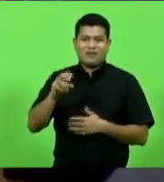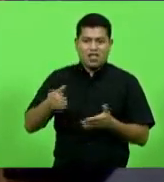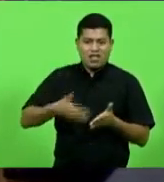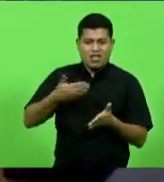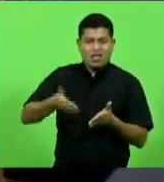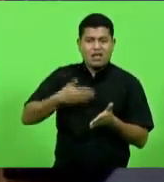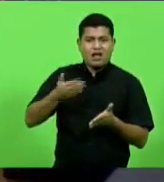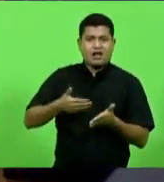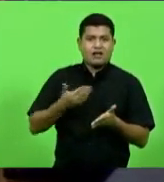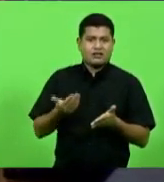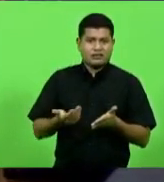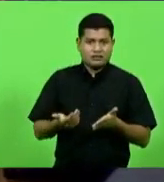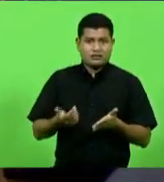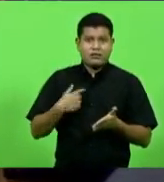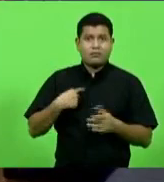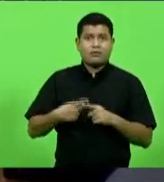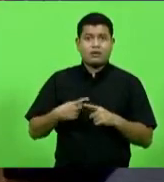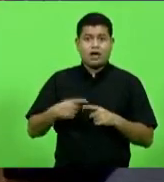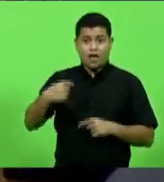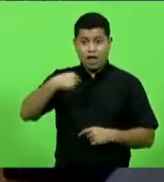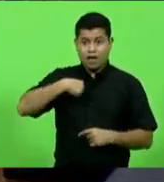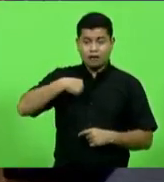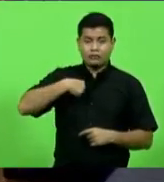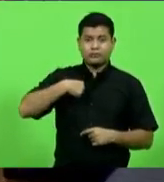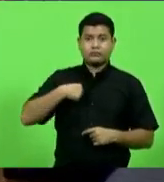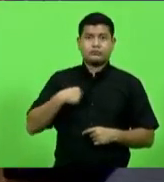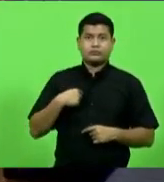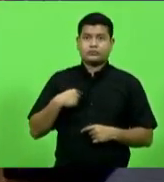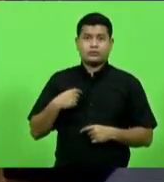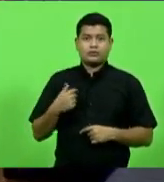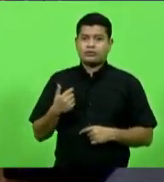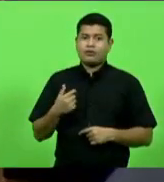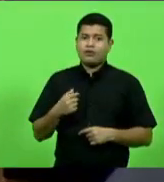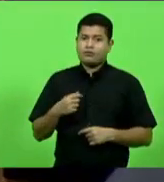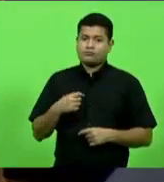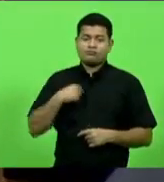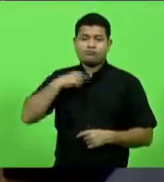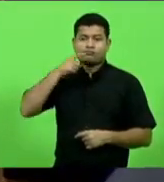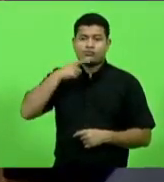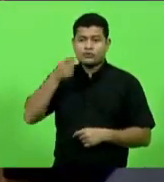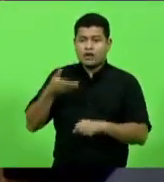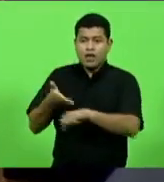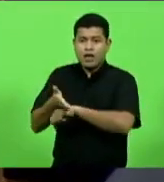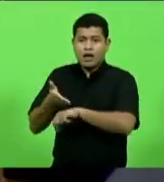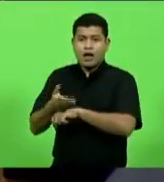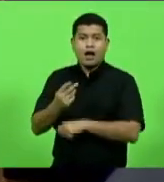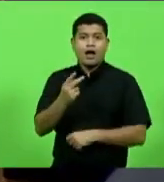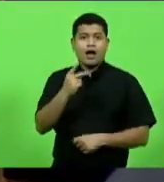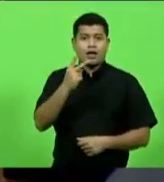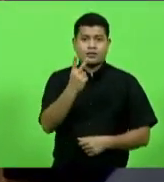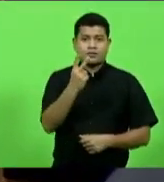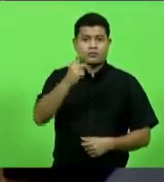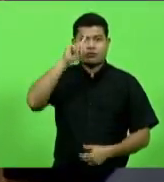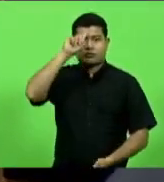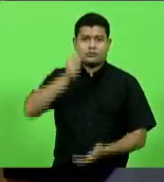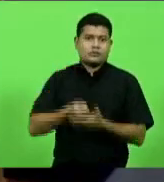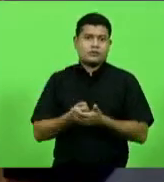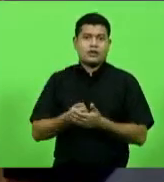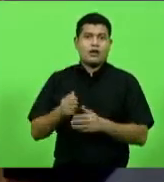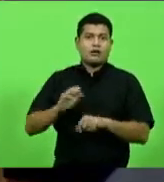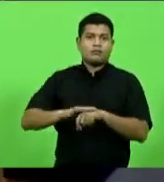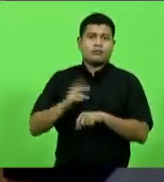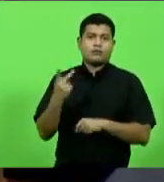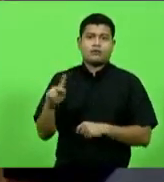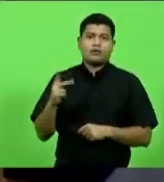Até porque eu ainda não tive acesso à segunda decisão. Nós